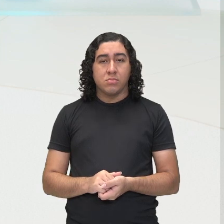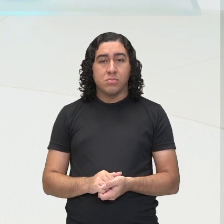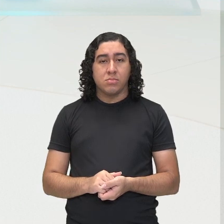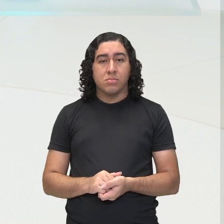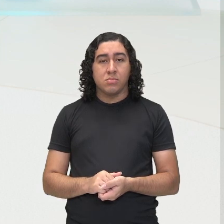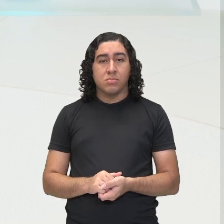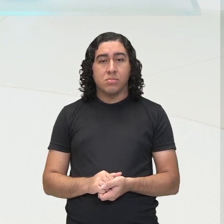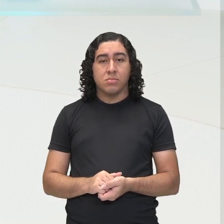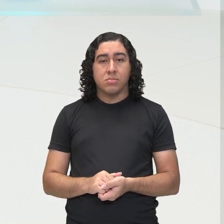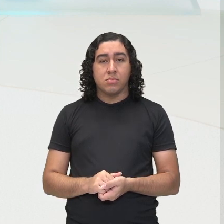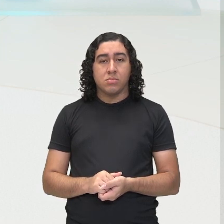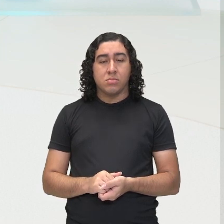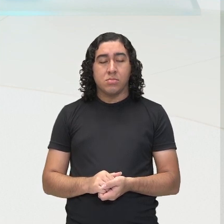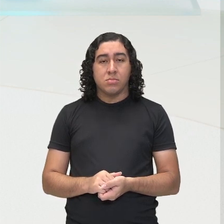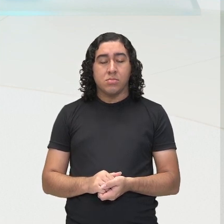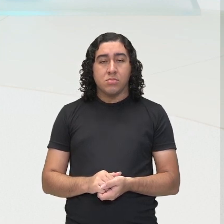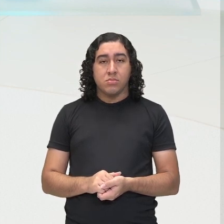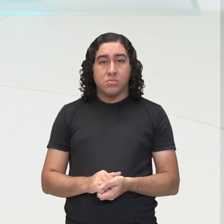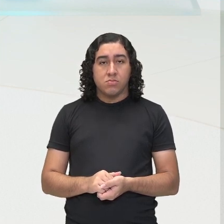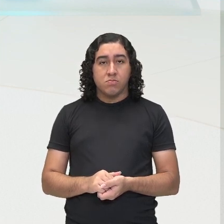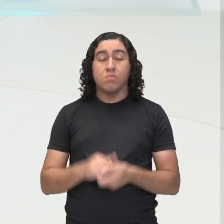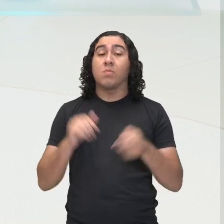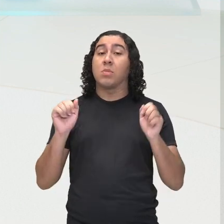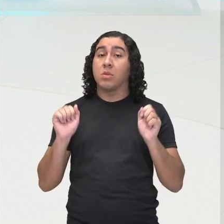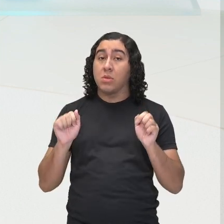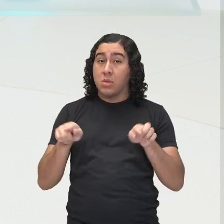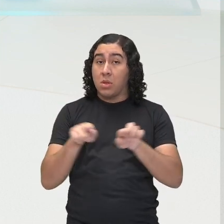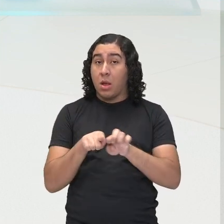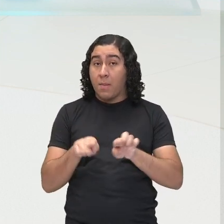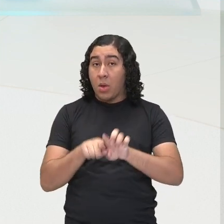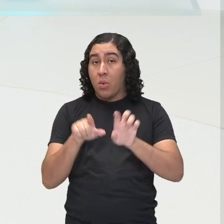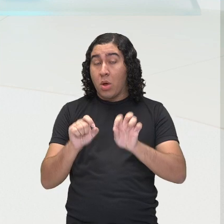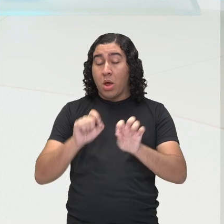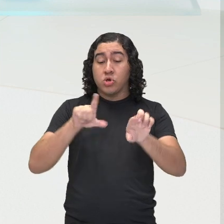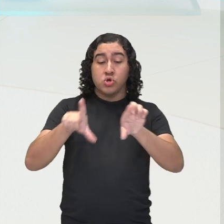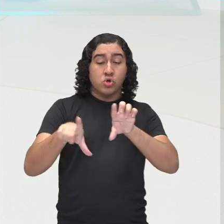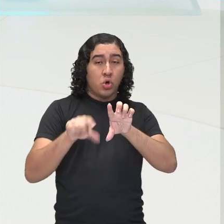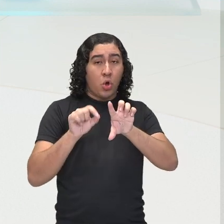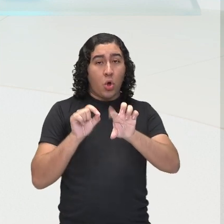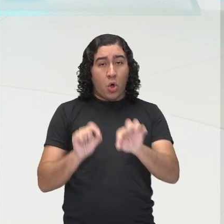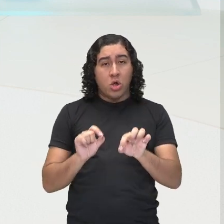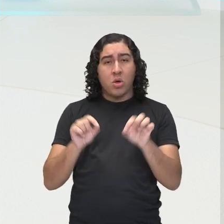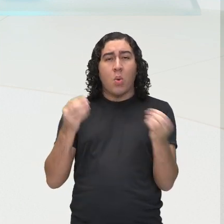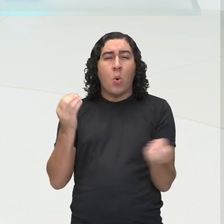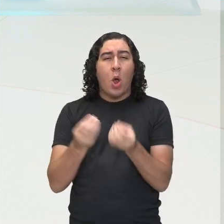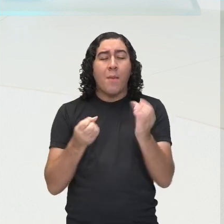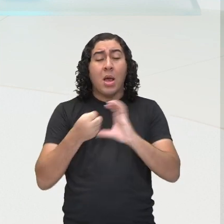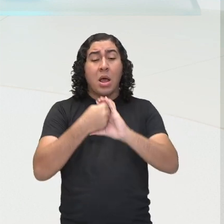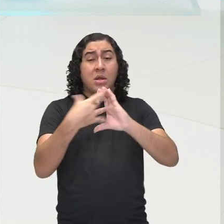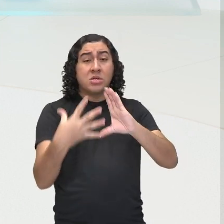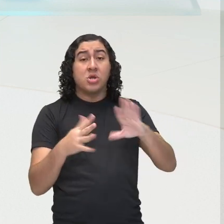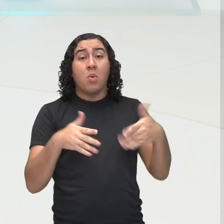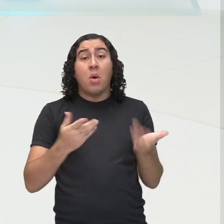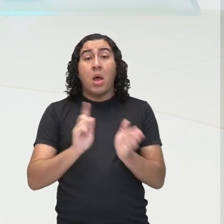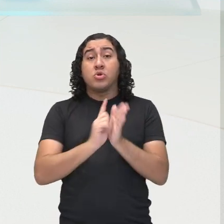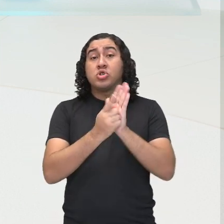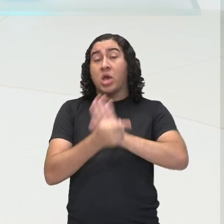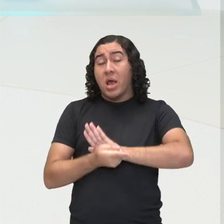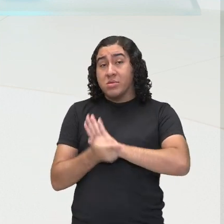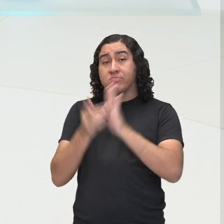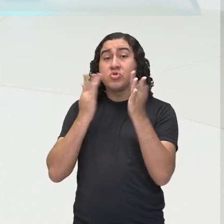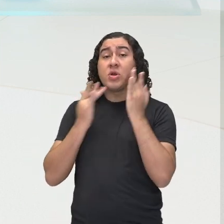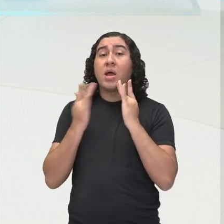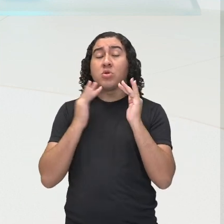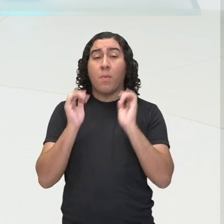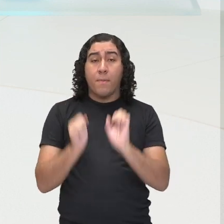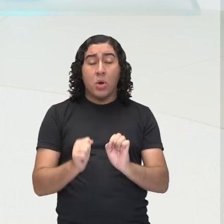história do cotidiano. E ele vai escolher um estilo, um gênero teatral, que pode